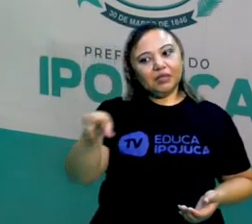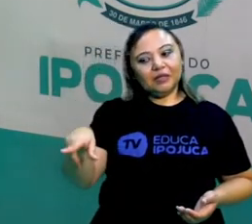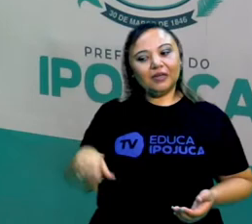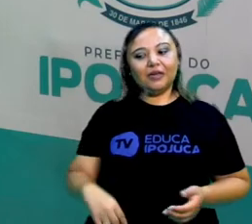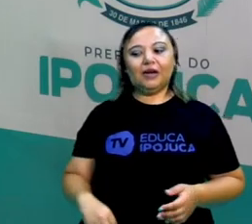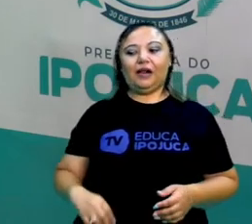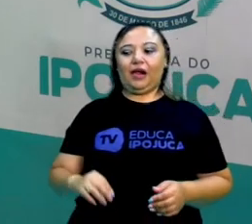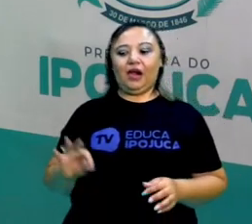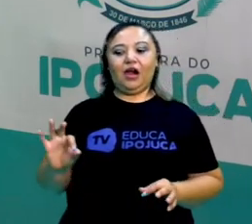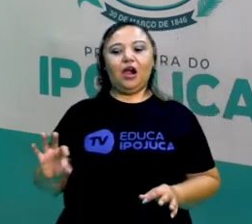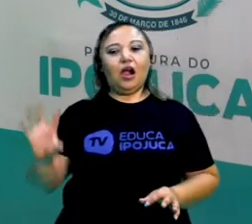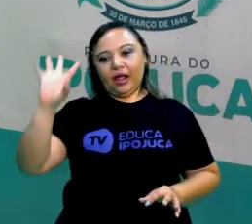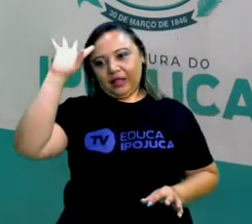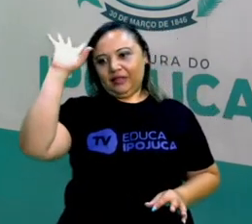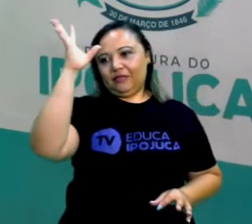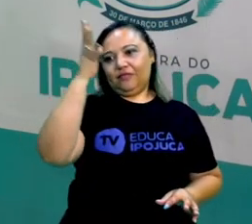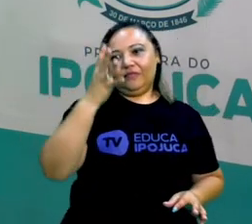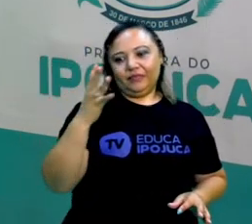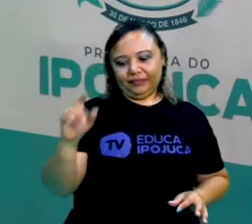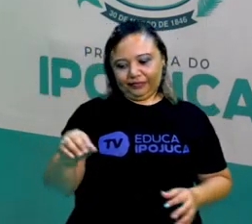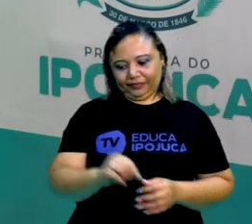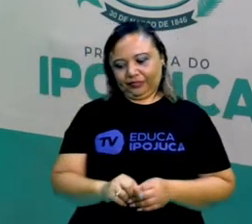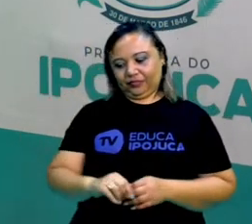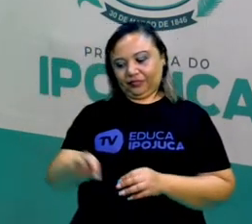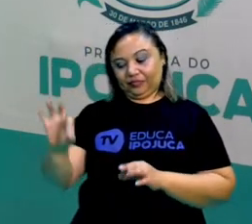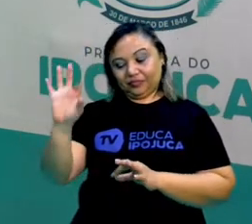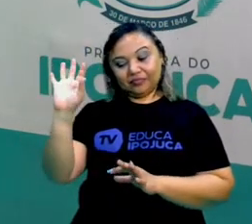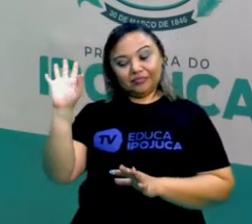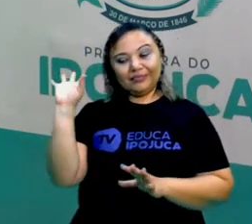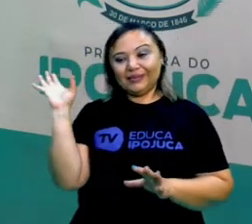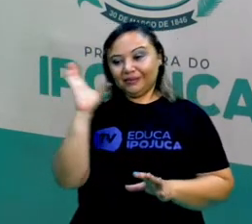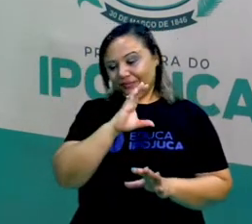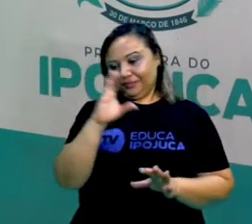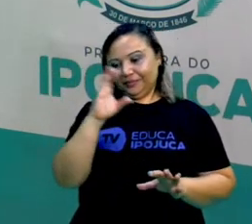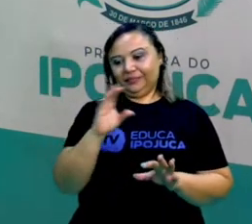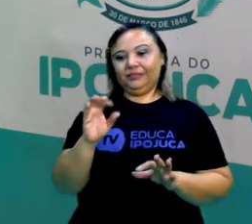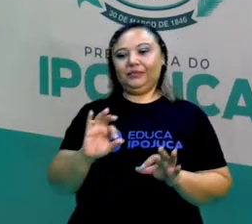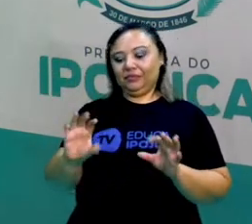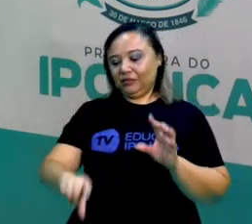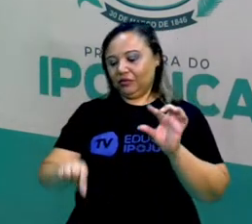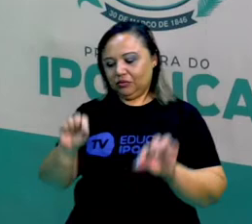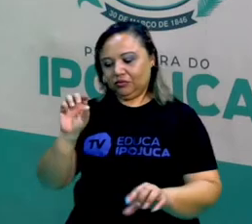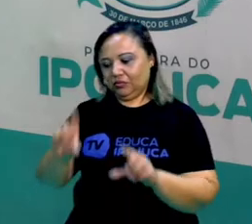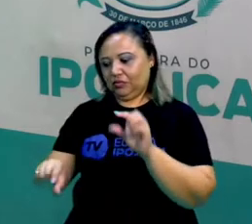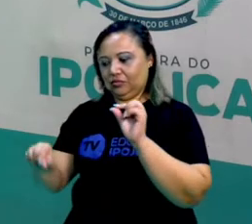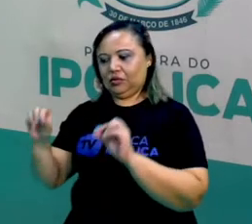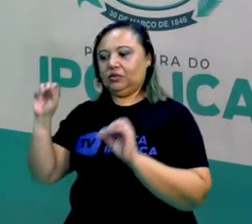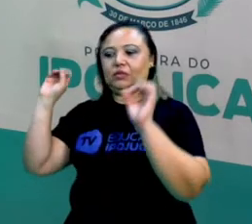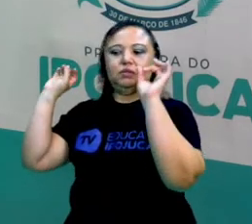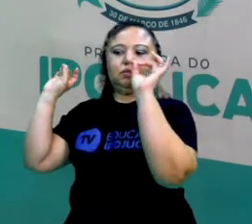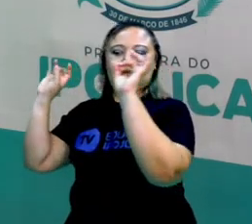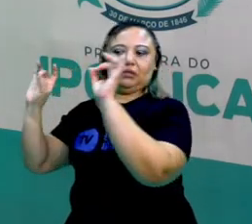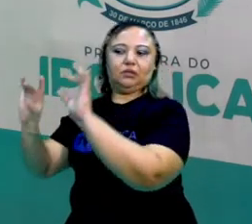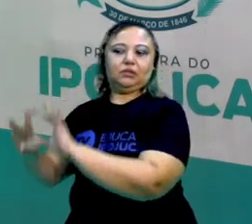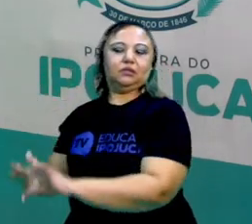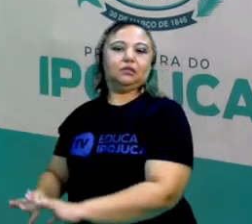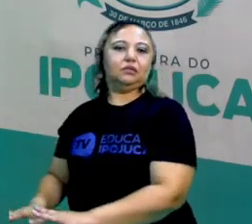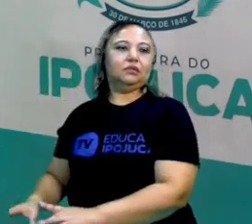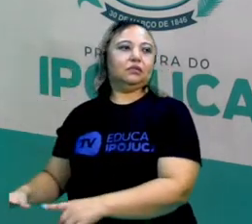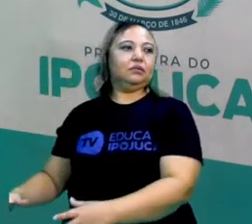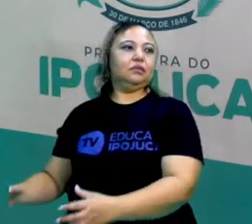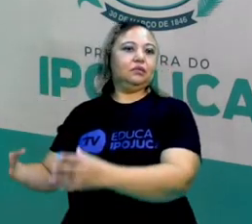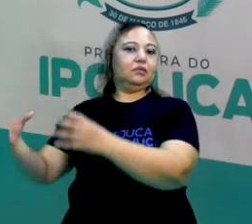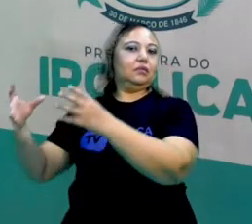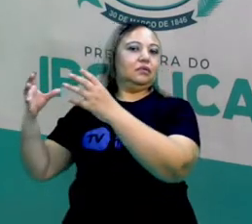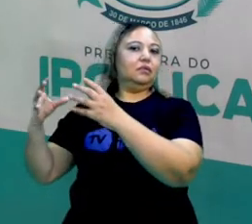lixo e ficou tudo na paz. E a crônica? Vocês acham que essa crônica foi a própria Emily que